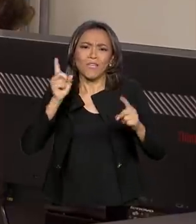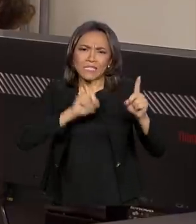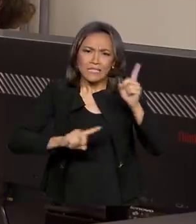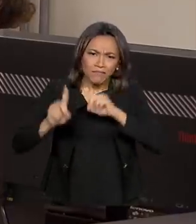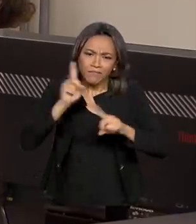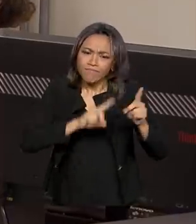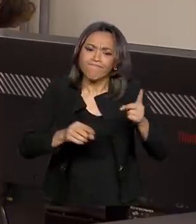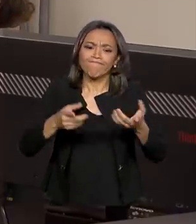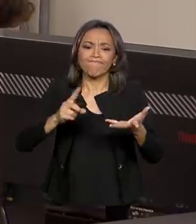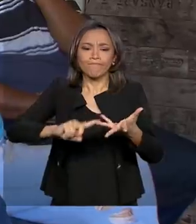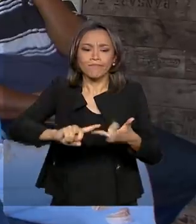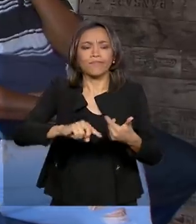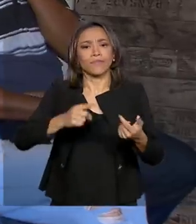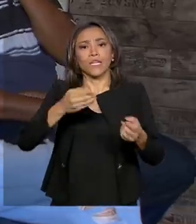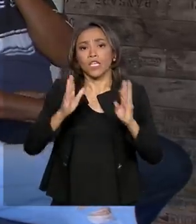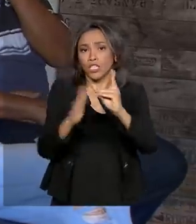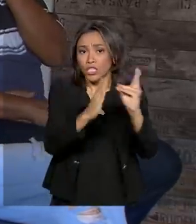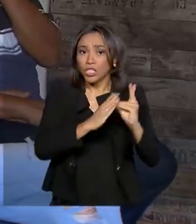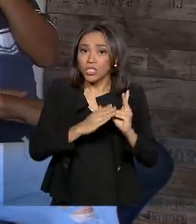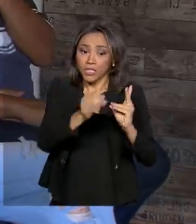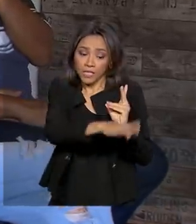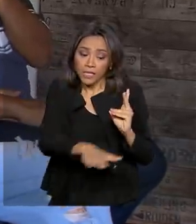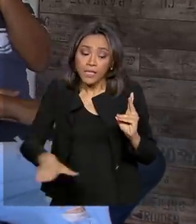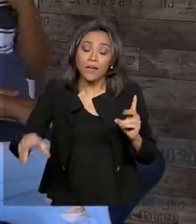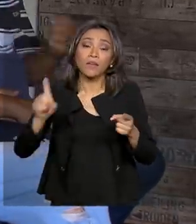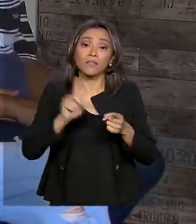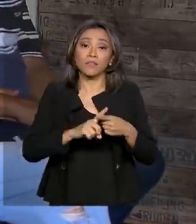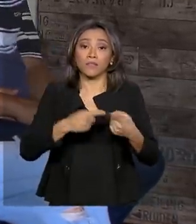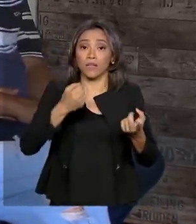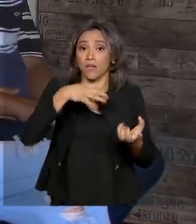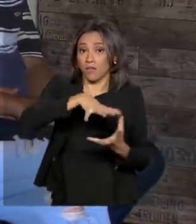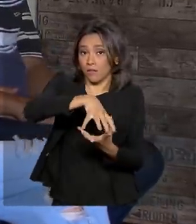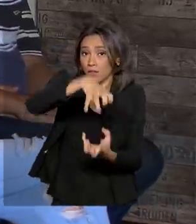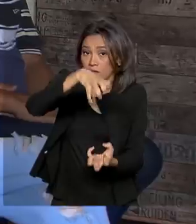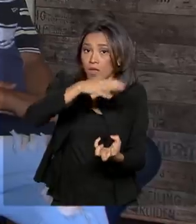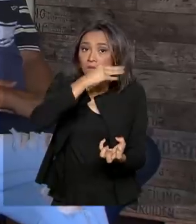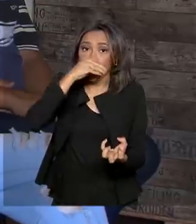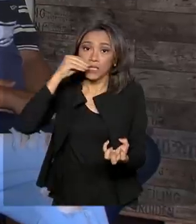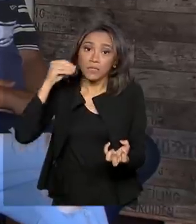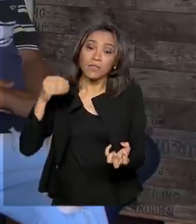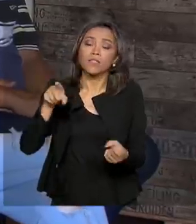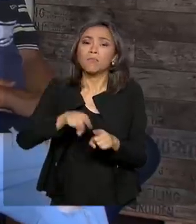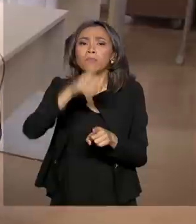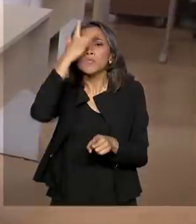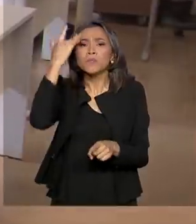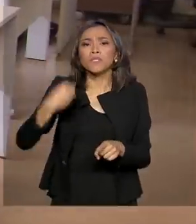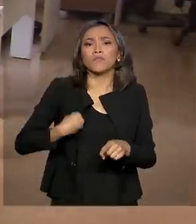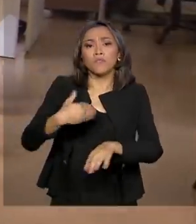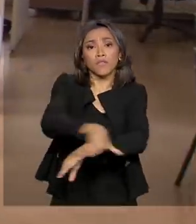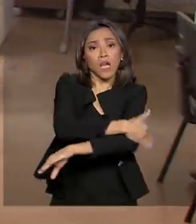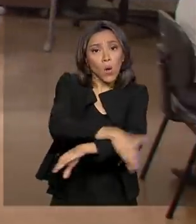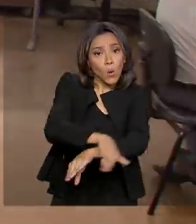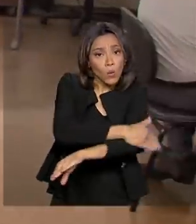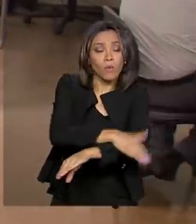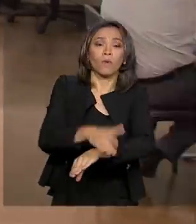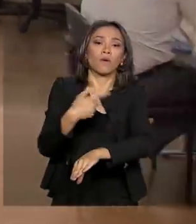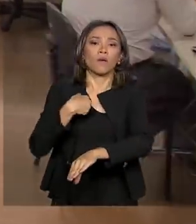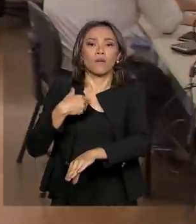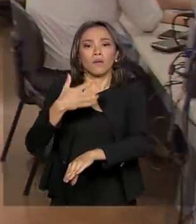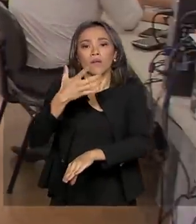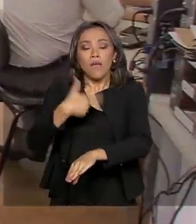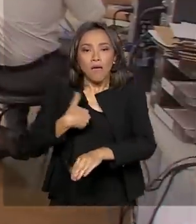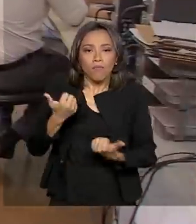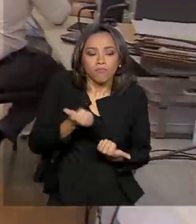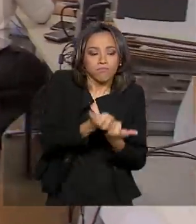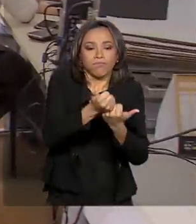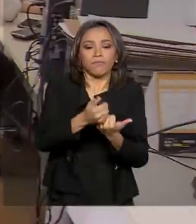LGBTs, indígenas, crianças, adolescentes, idosos e pessoas em situação de rua. O trabalho é feito de forma